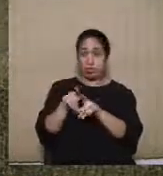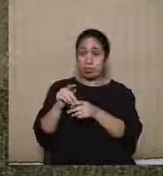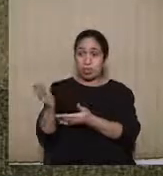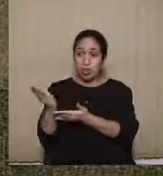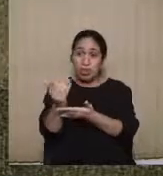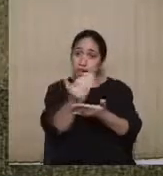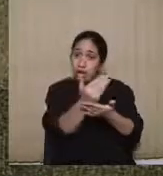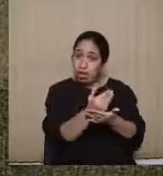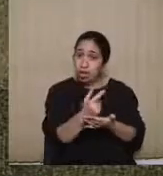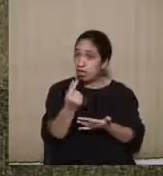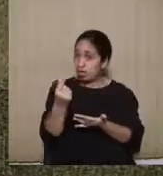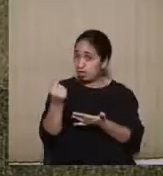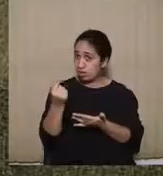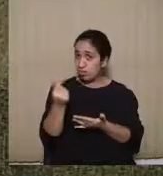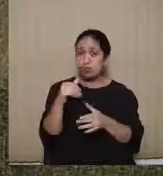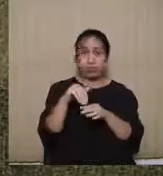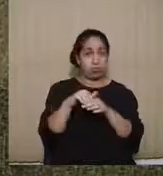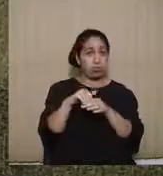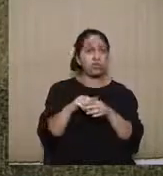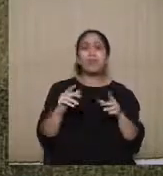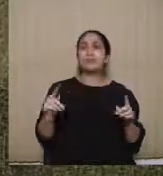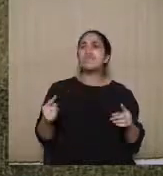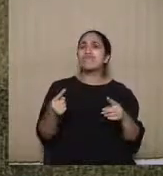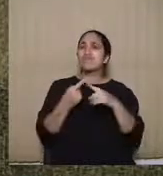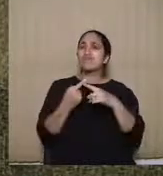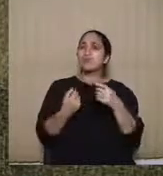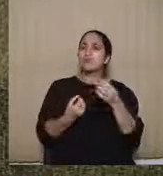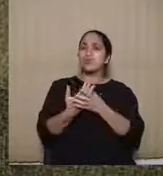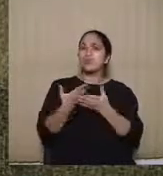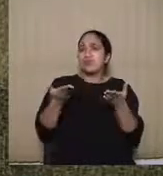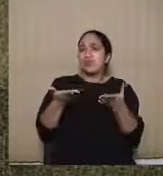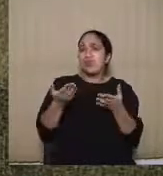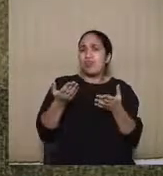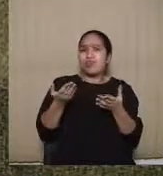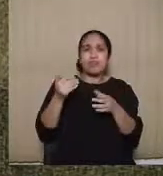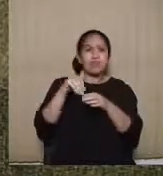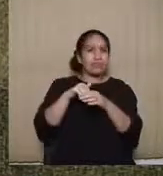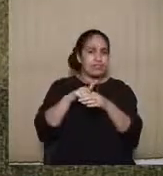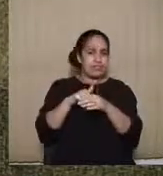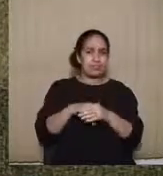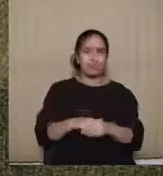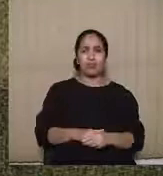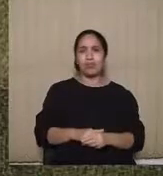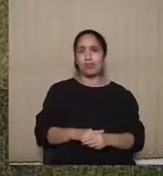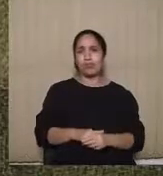que pode surgir como desafio nessas eleições presentes?